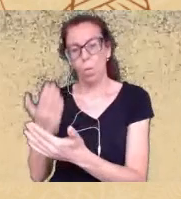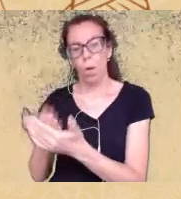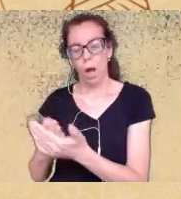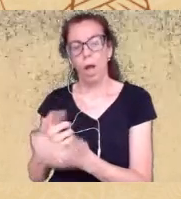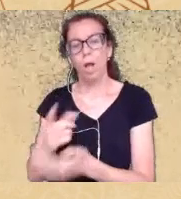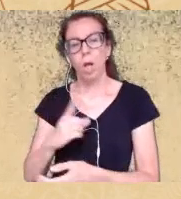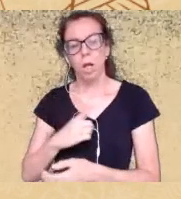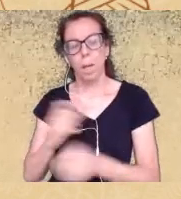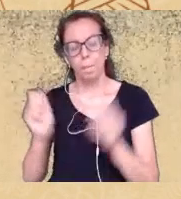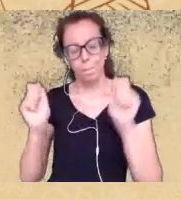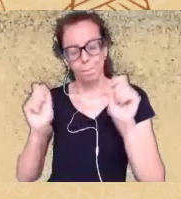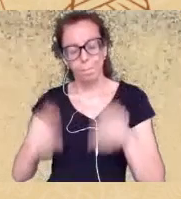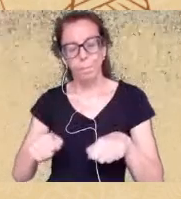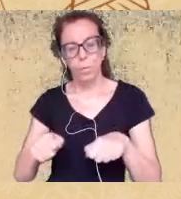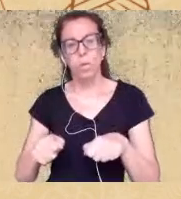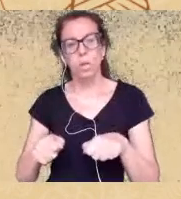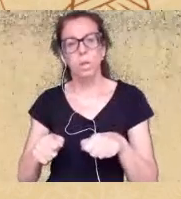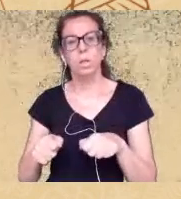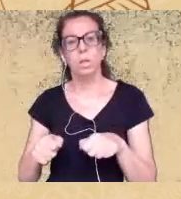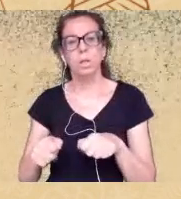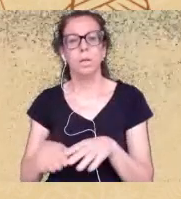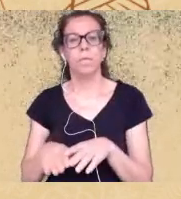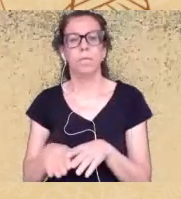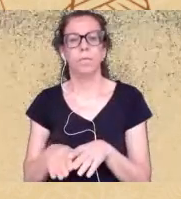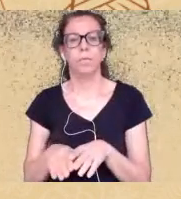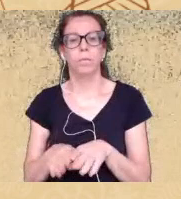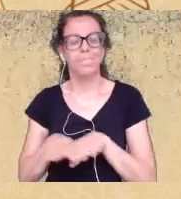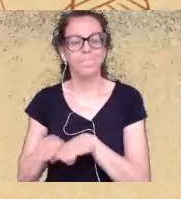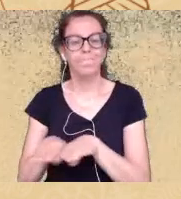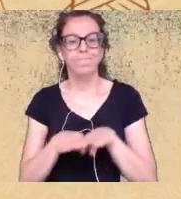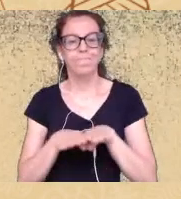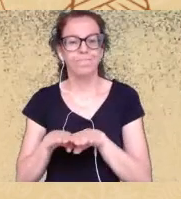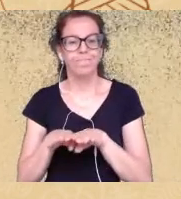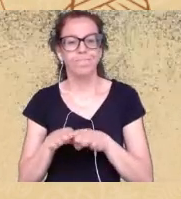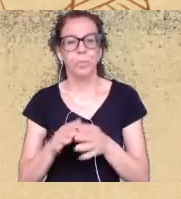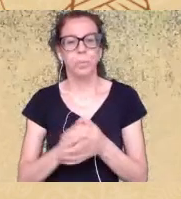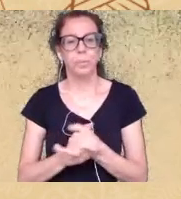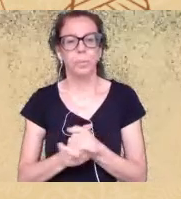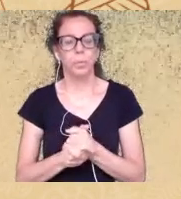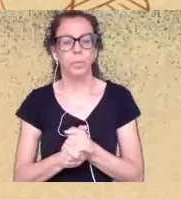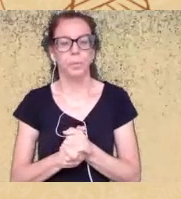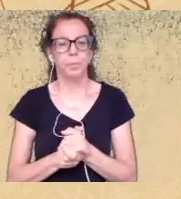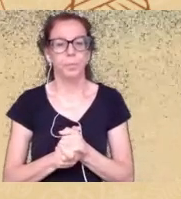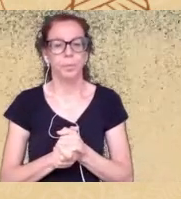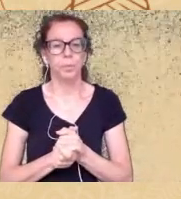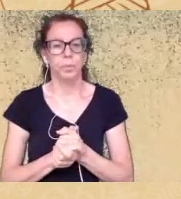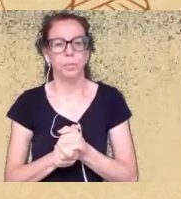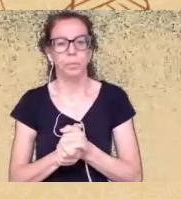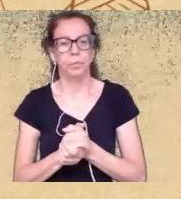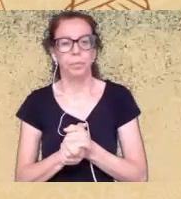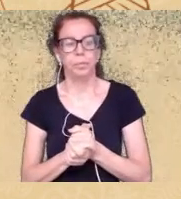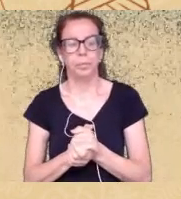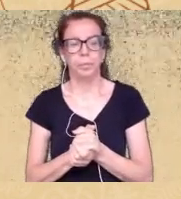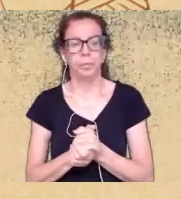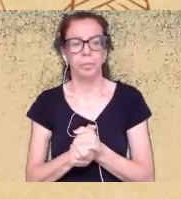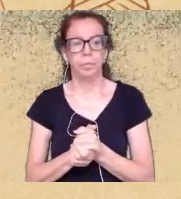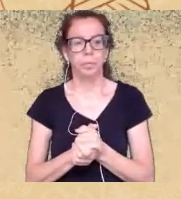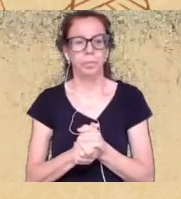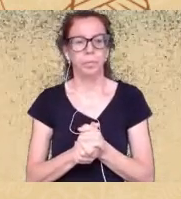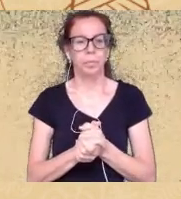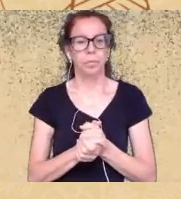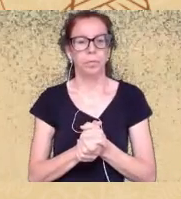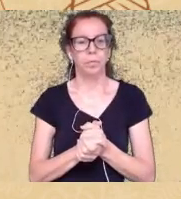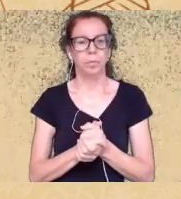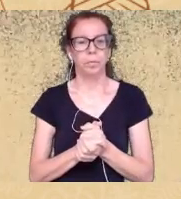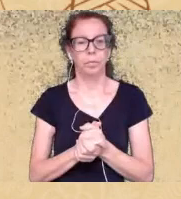sim da perspectiva da epistemologia Zé Viany nós temos aqui na federal por